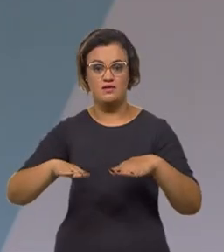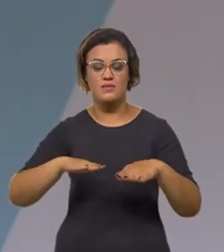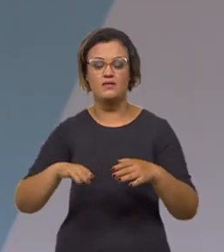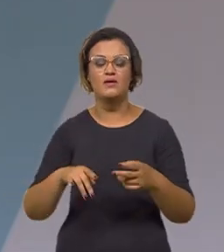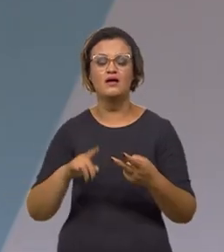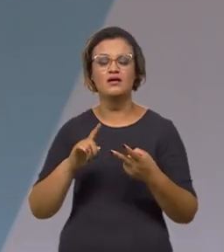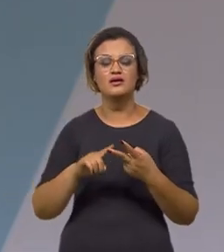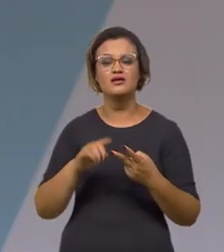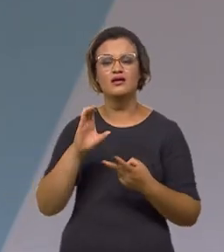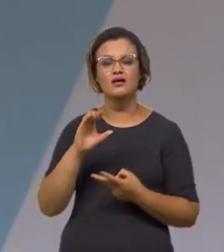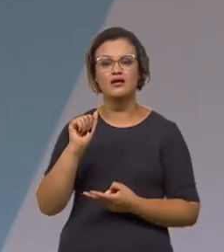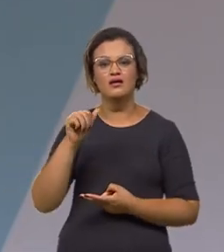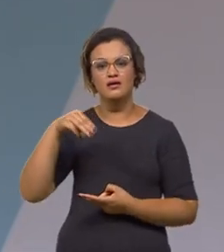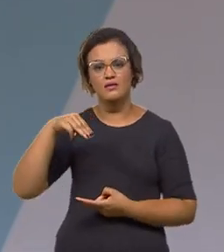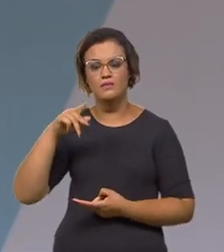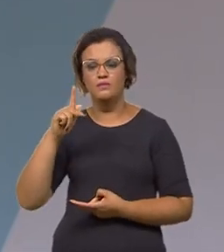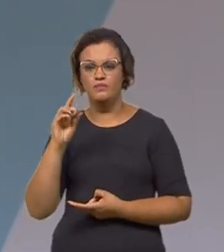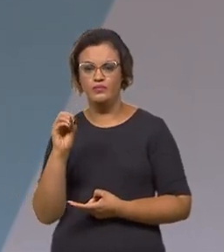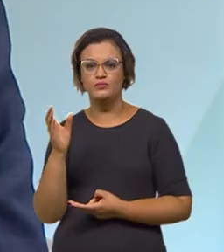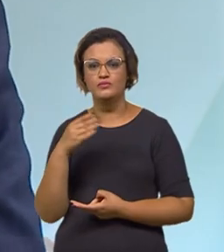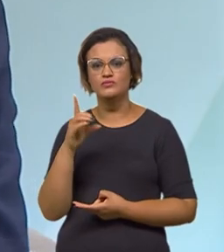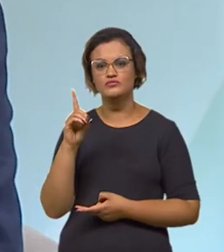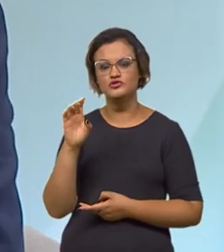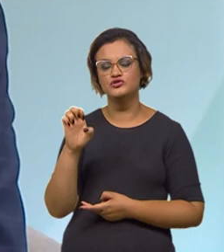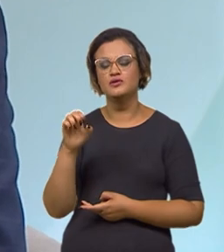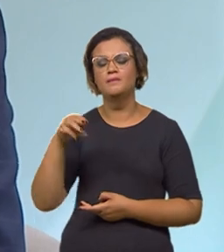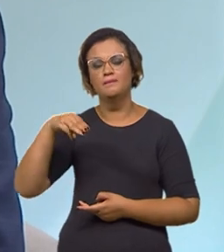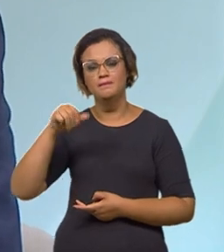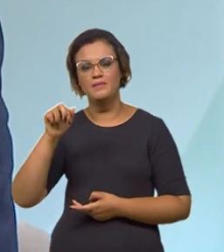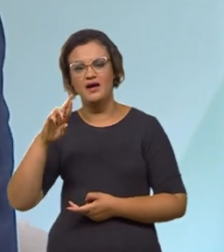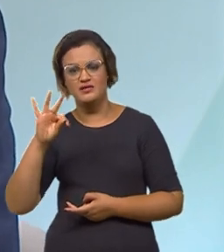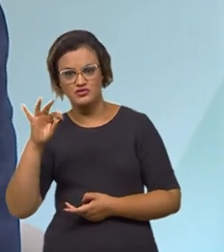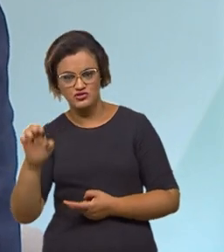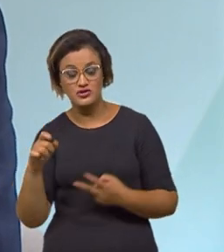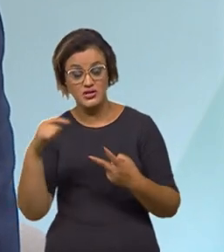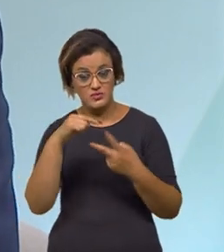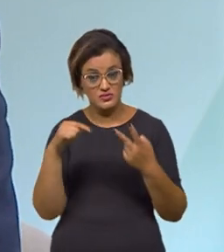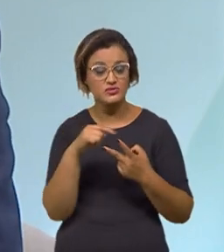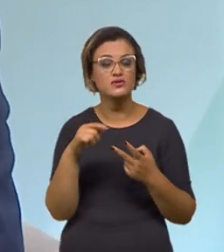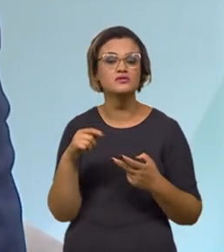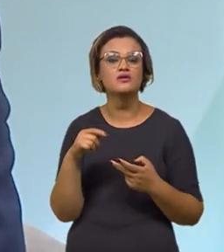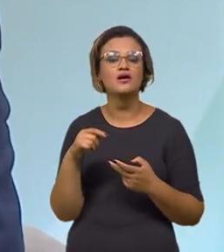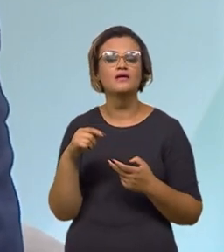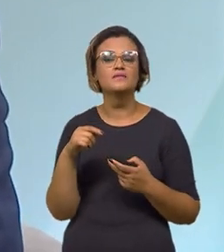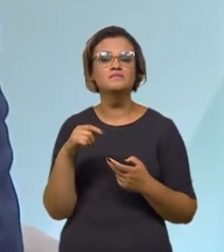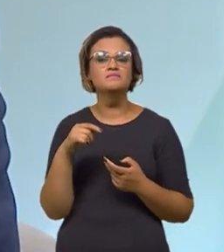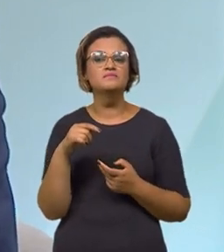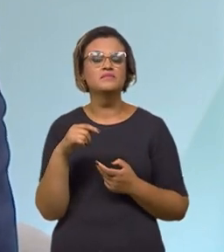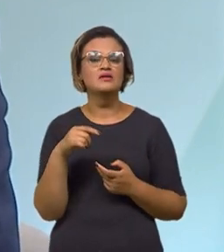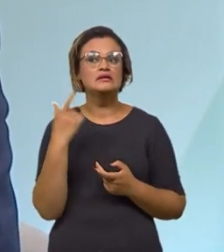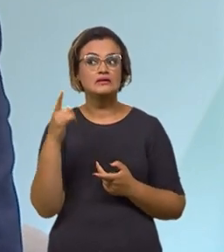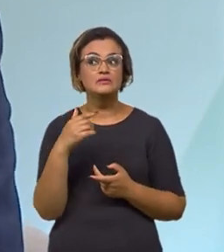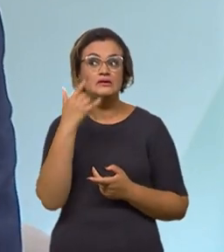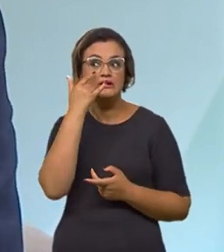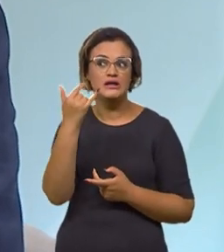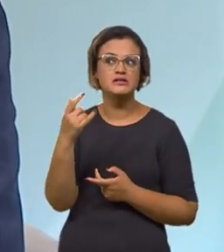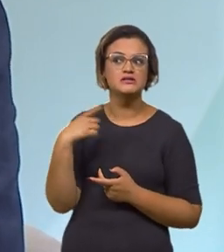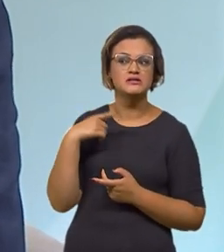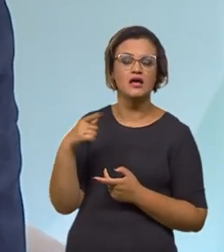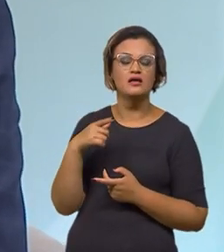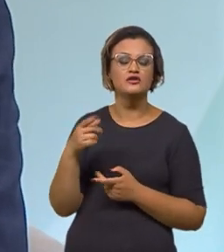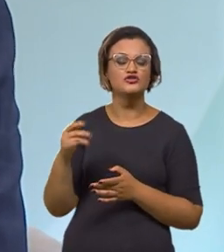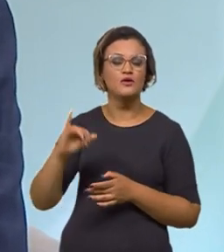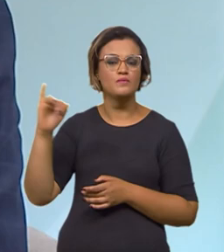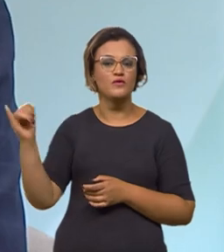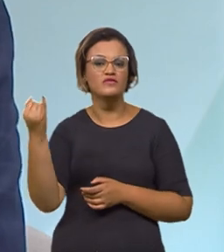Então, apenas dois aeroportos que têm essa vocação para a aviação geral. E aí, tem também um apetite muito grande para a exploração